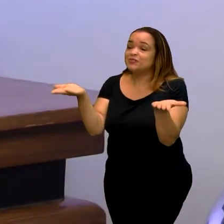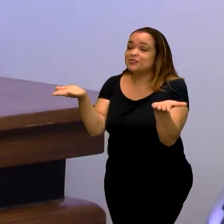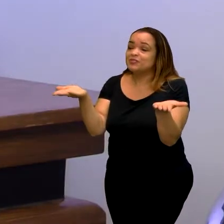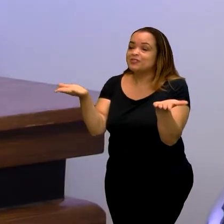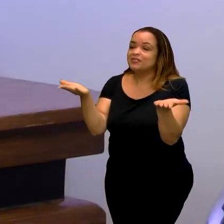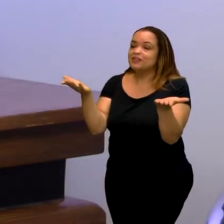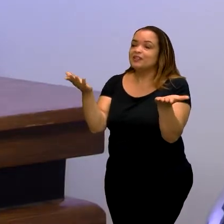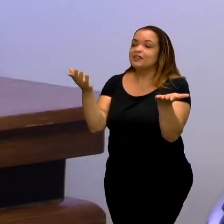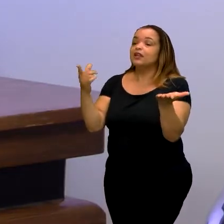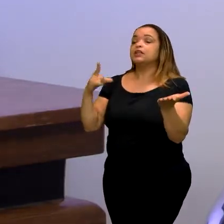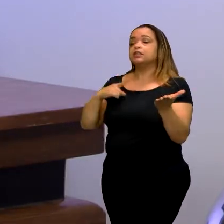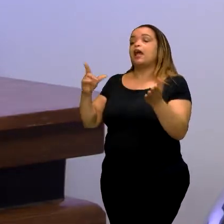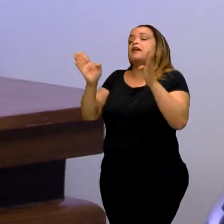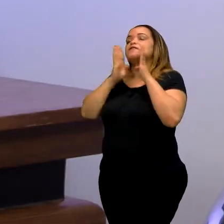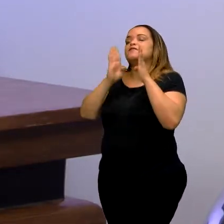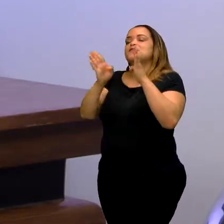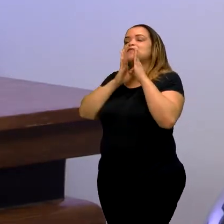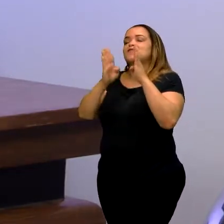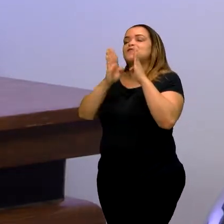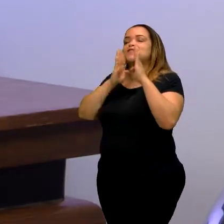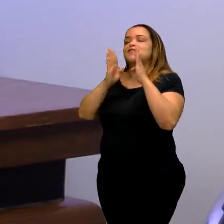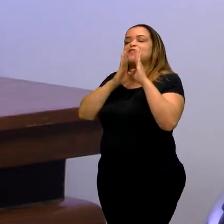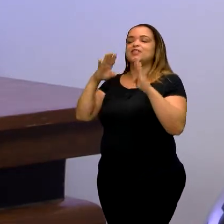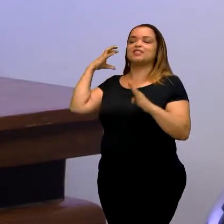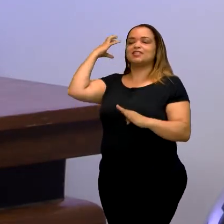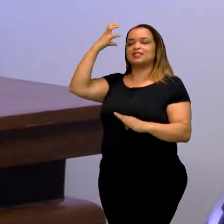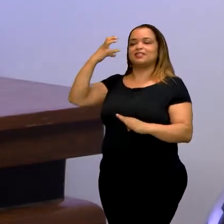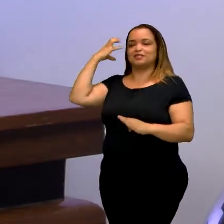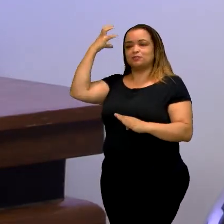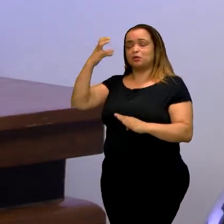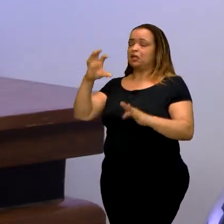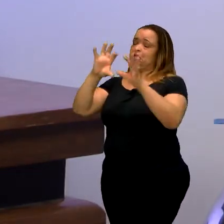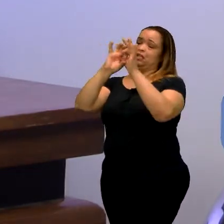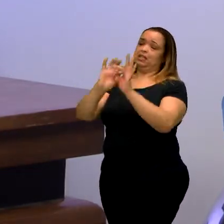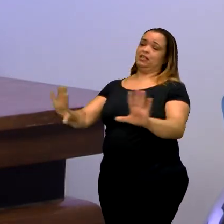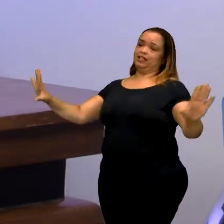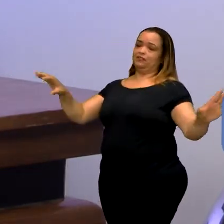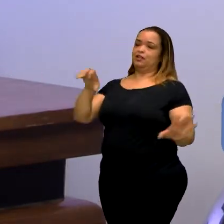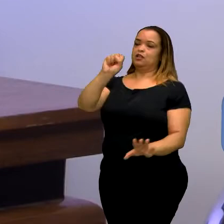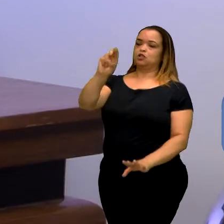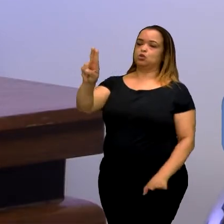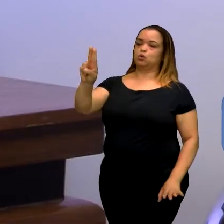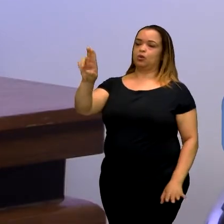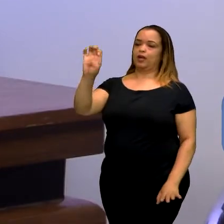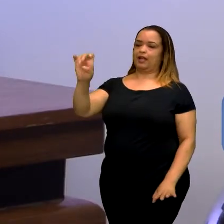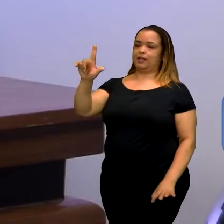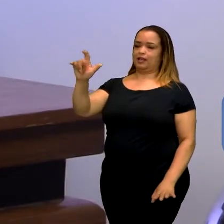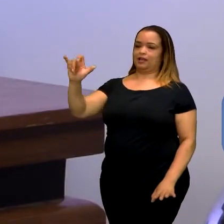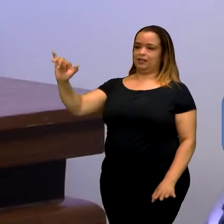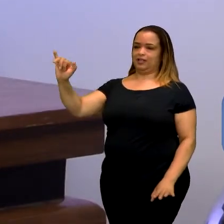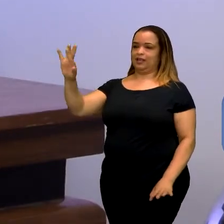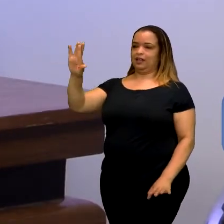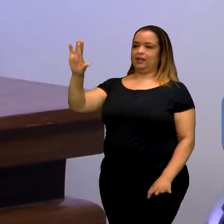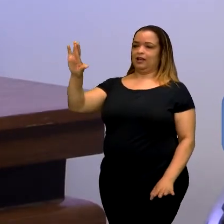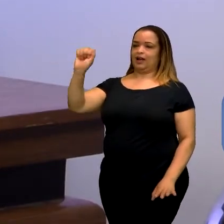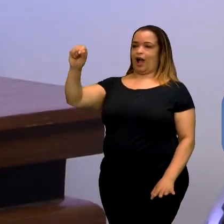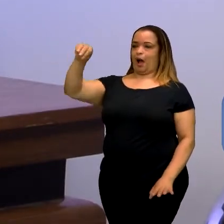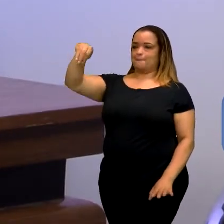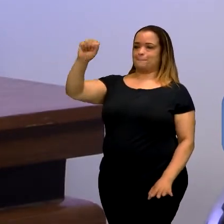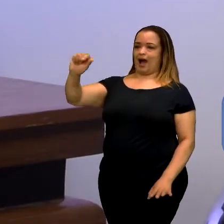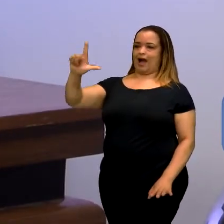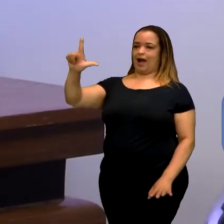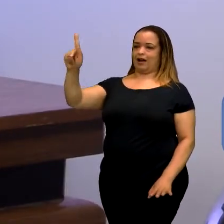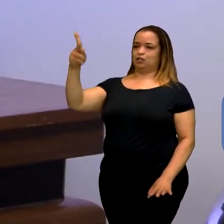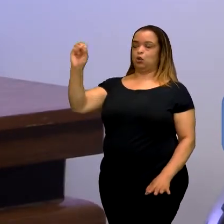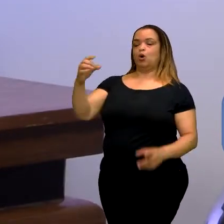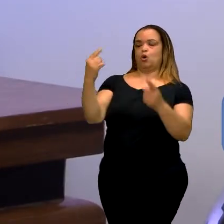Existe no meu Facebook, todo mundo entra em contato no meu Facebook, é a Sueli Ramalho. Tenho três do Facebook, então, o Sueli